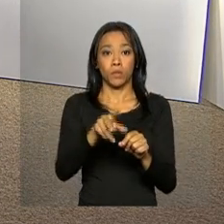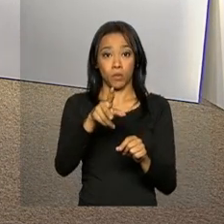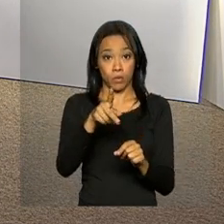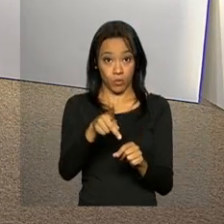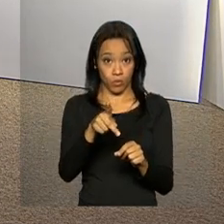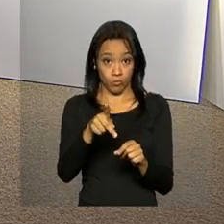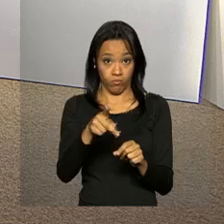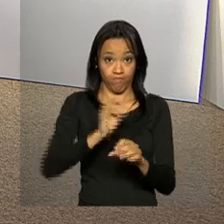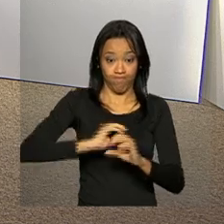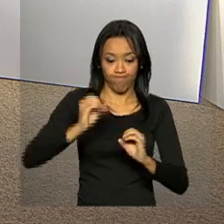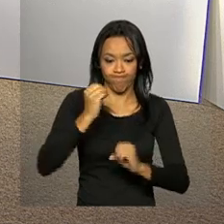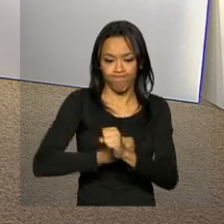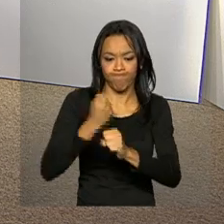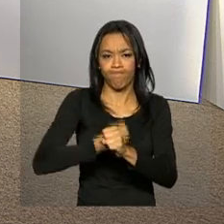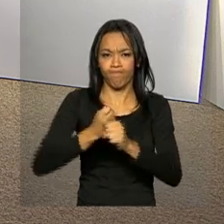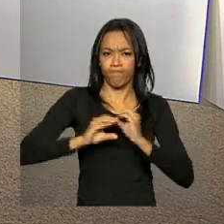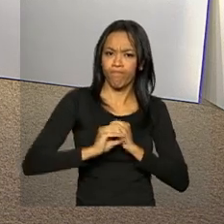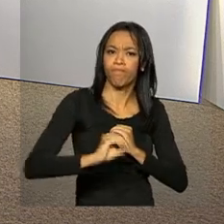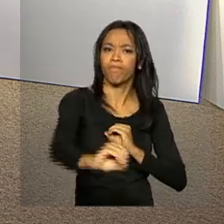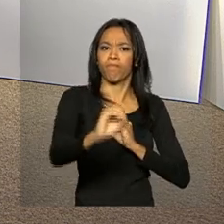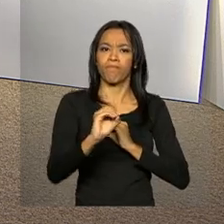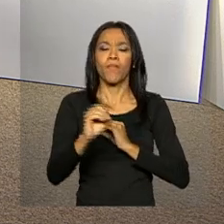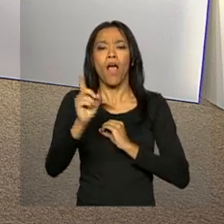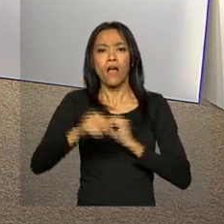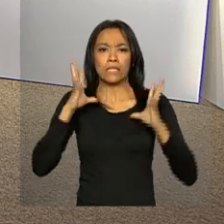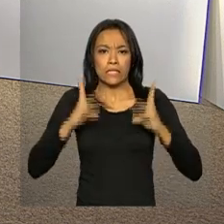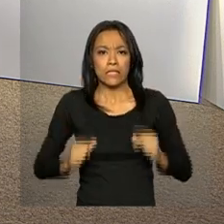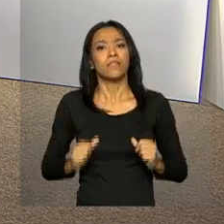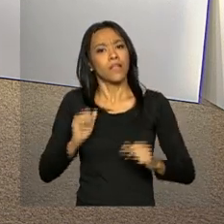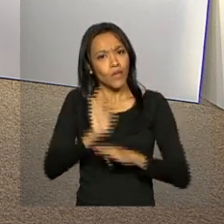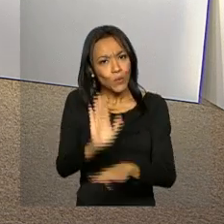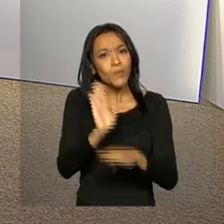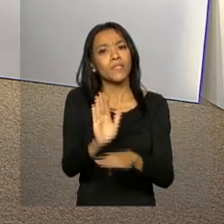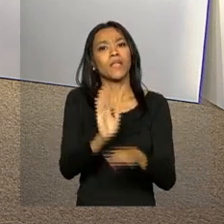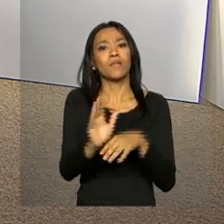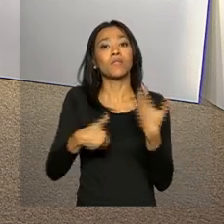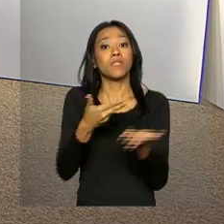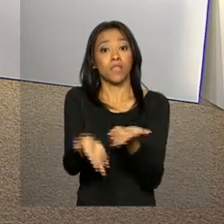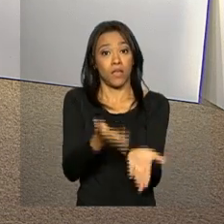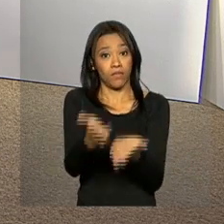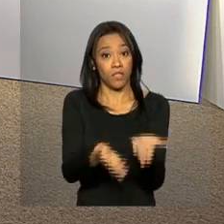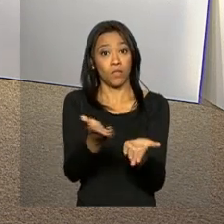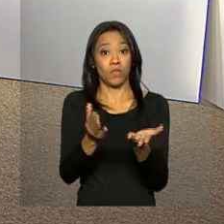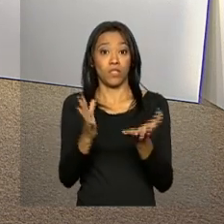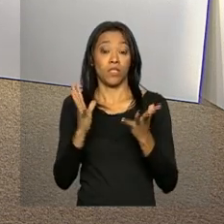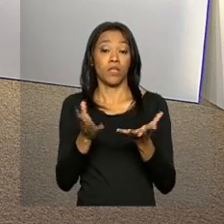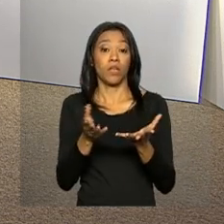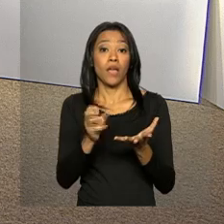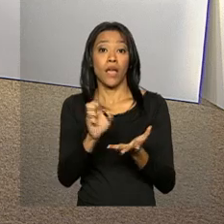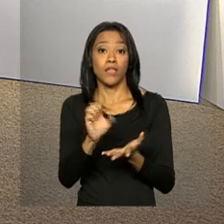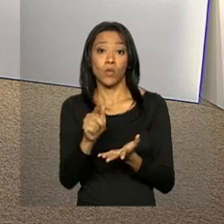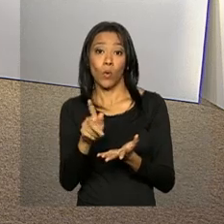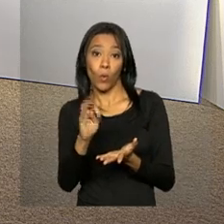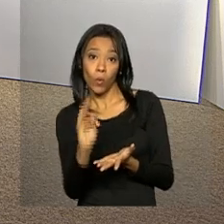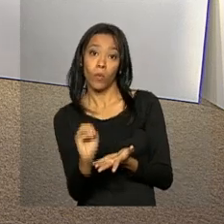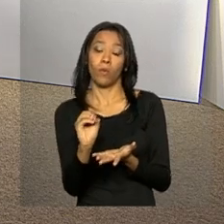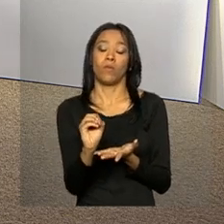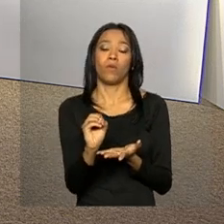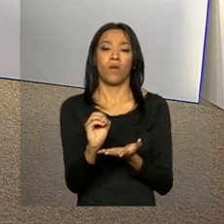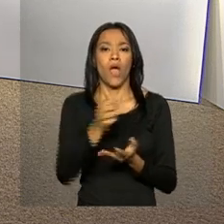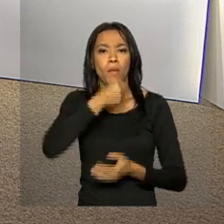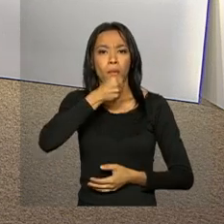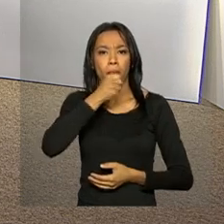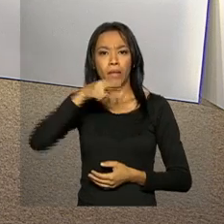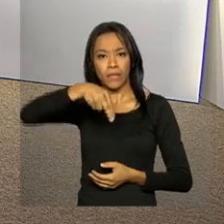Crescimento em Saneamento Básico têm contribuído para a melhoria no acesso aos serviços de coleta e tratamento de esgoto sanitário. O